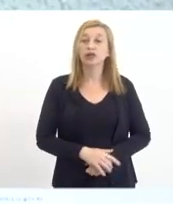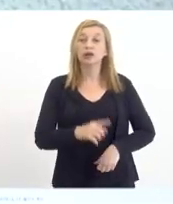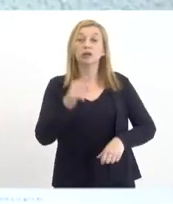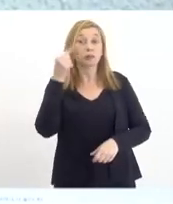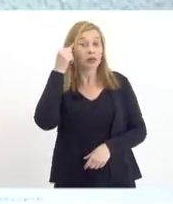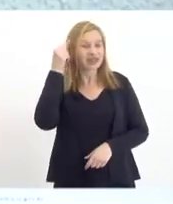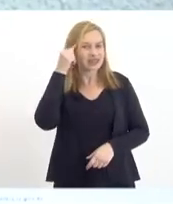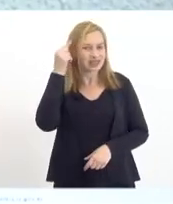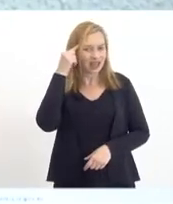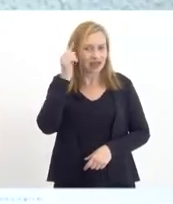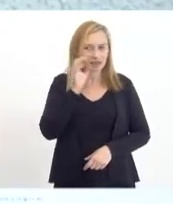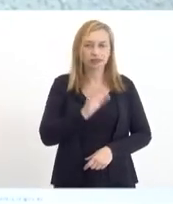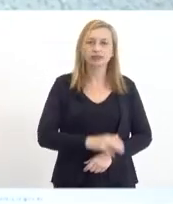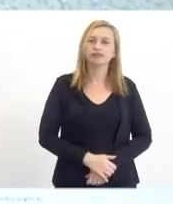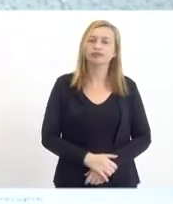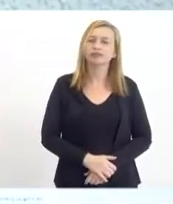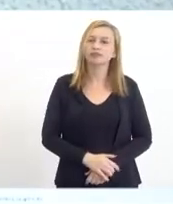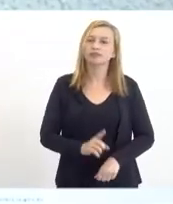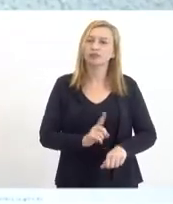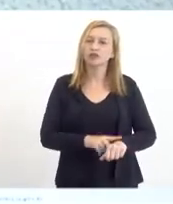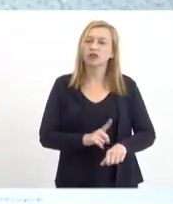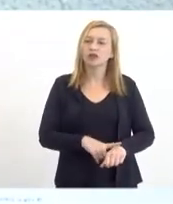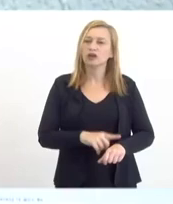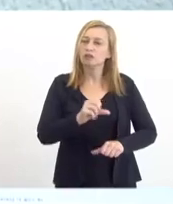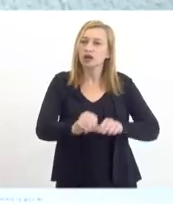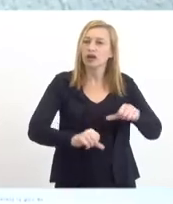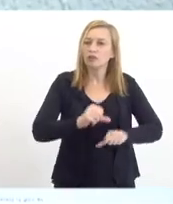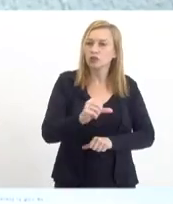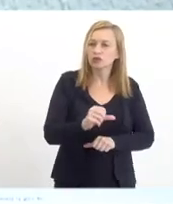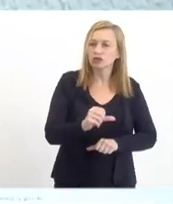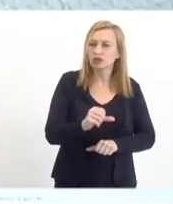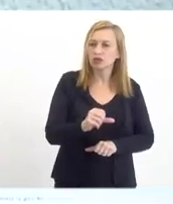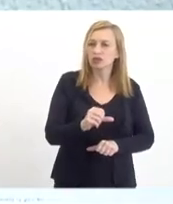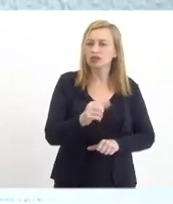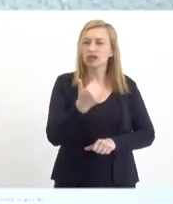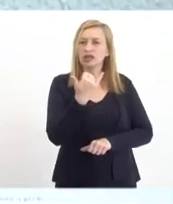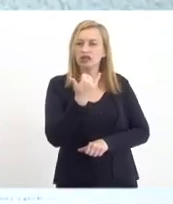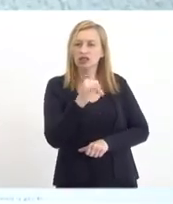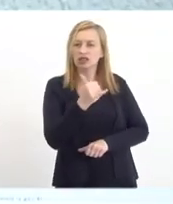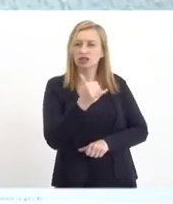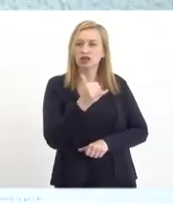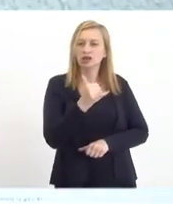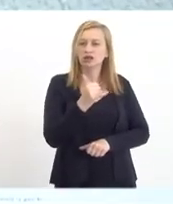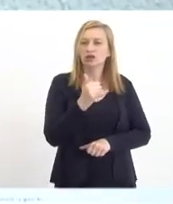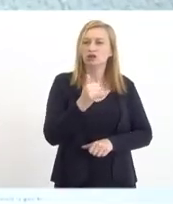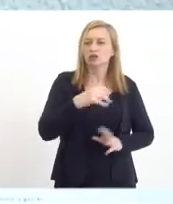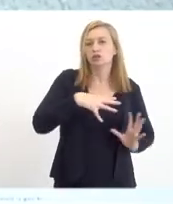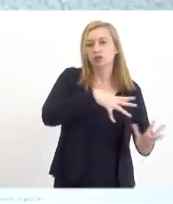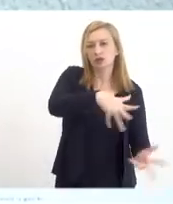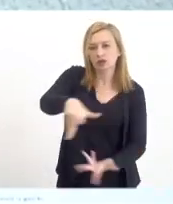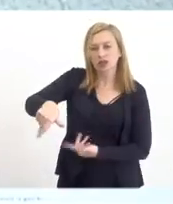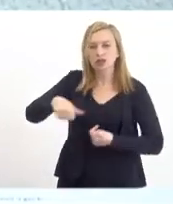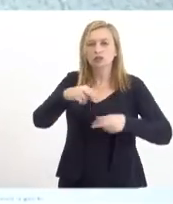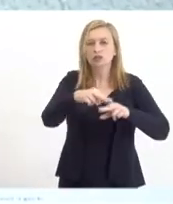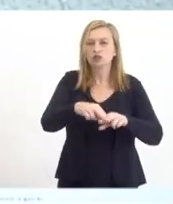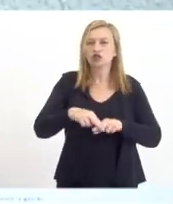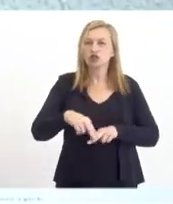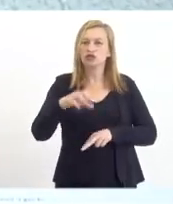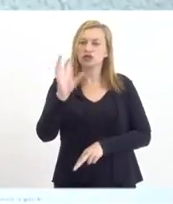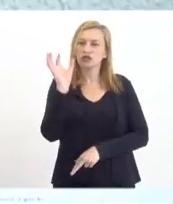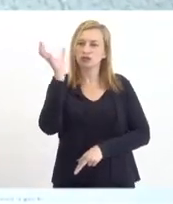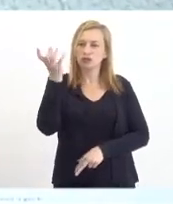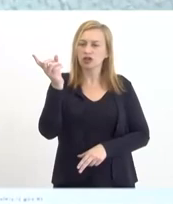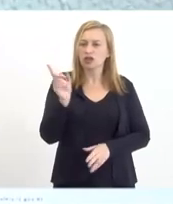pensar a longo prazo, seja pela mudança da matriz energética do planeta, que pouco a pouco, por razões climáticas, está